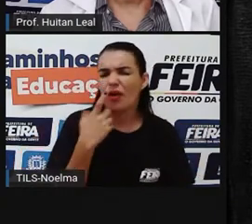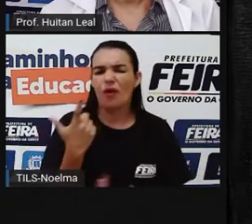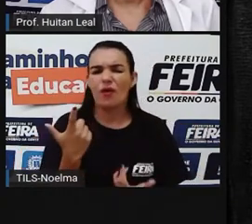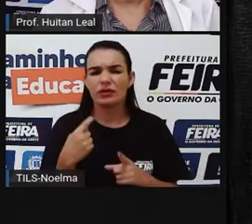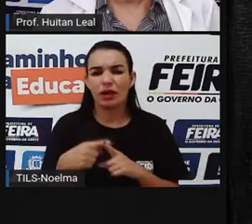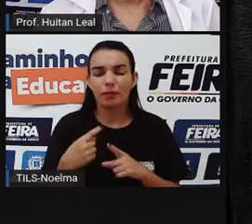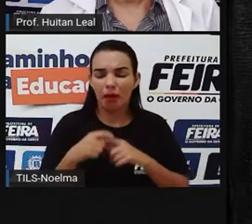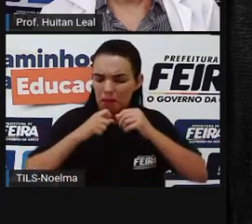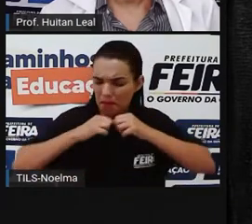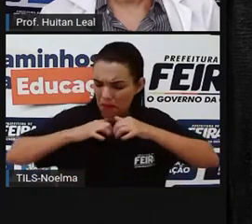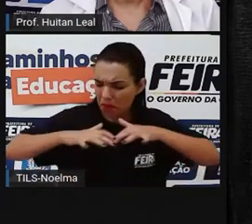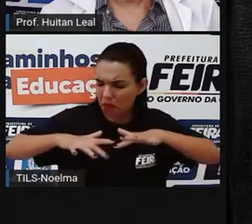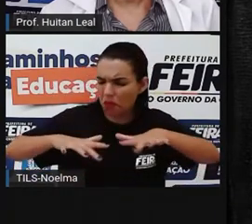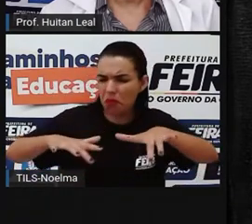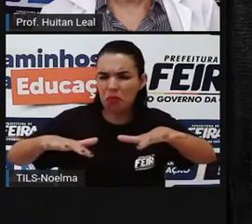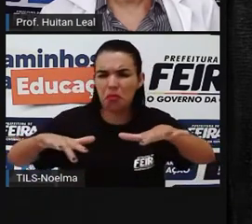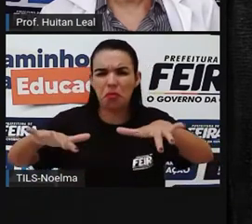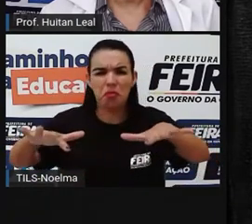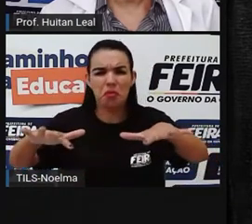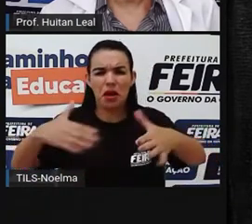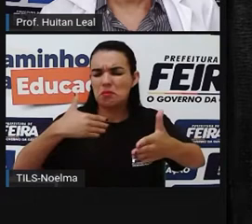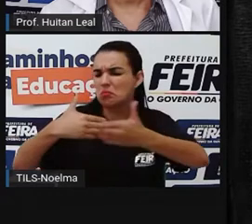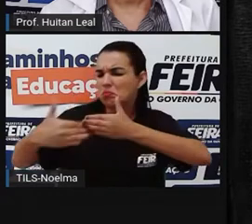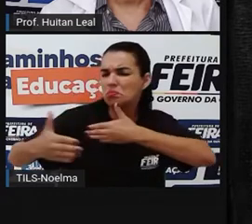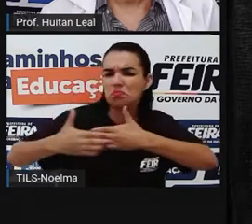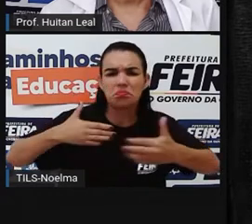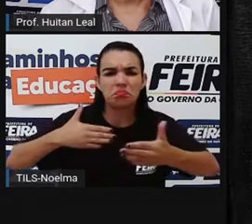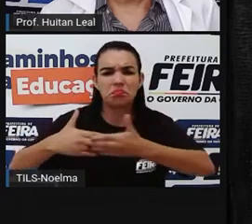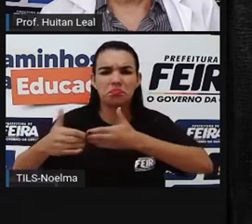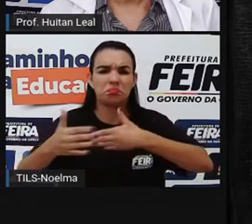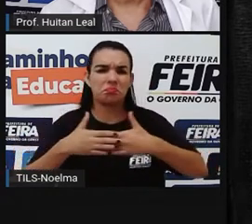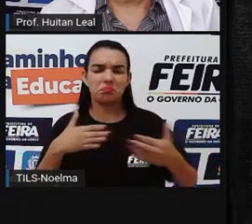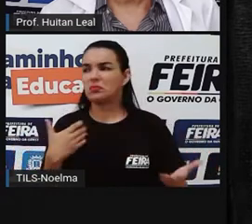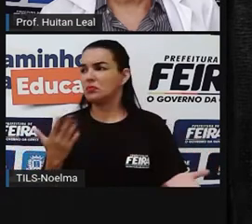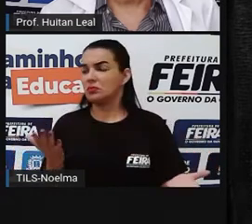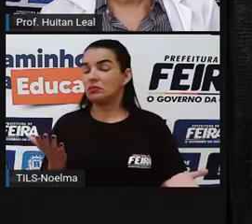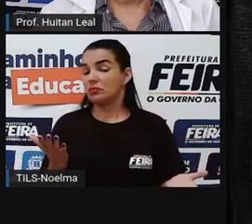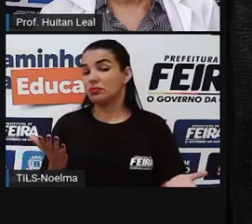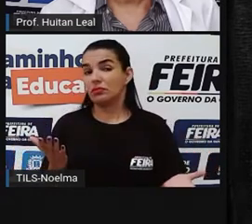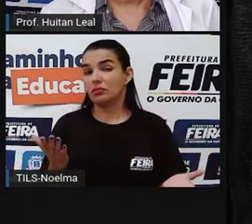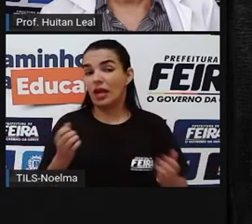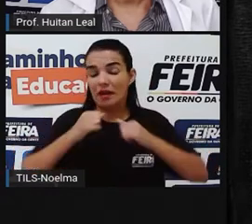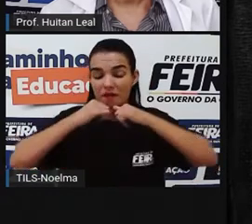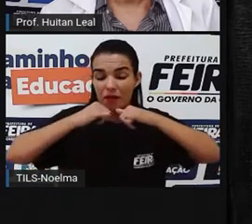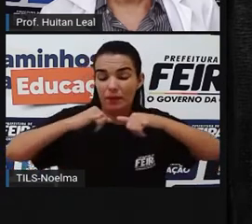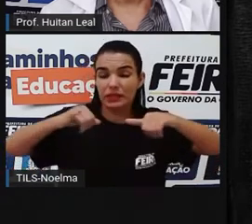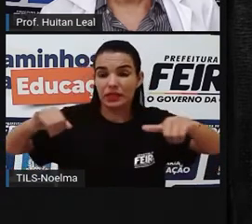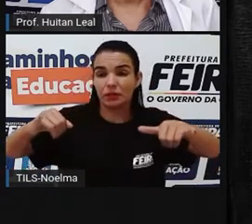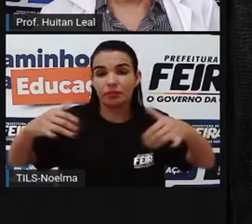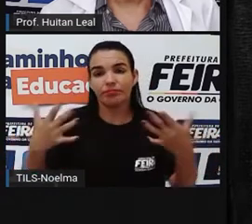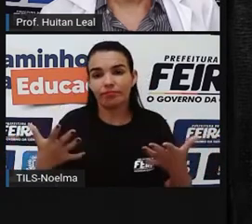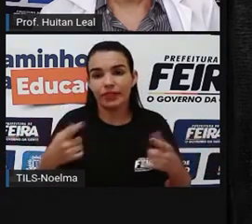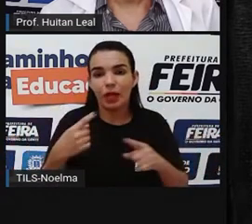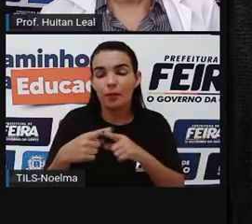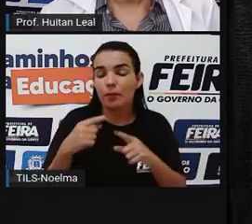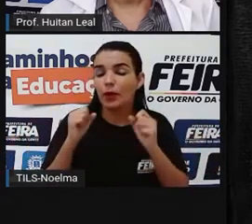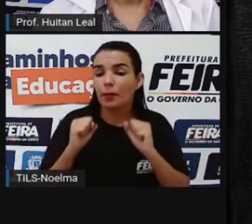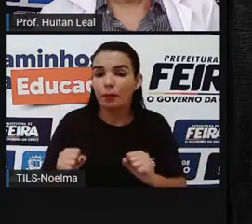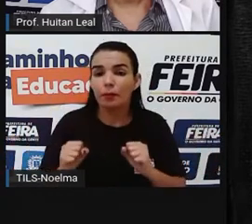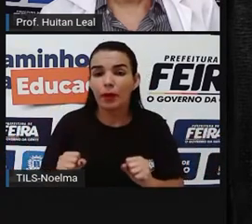indiscriminada, de qualquer jeito, e defama pessoas.